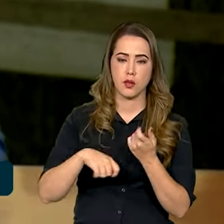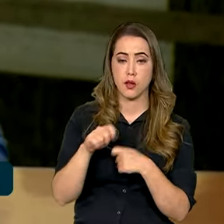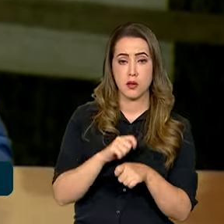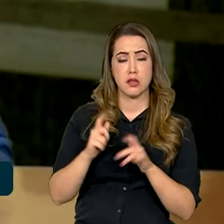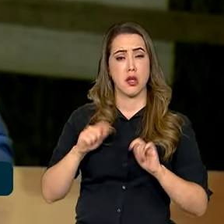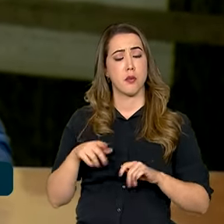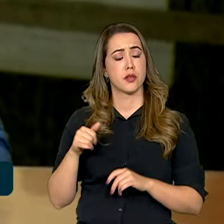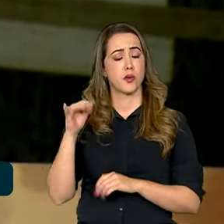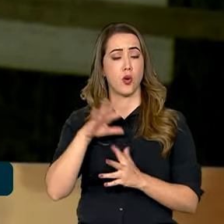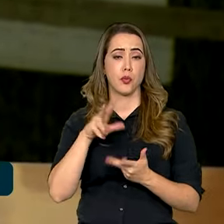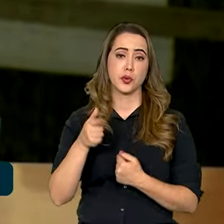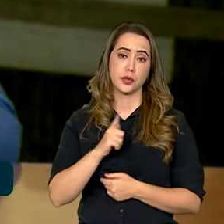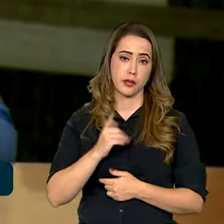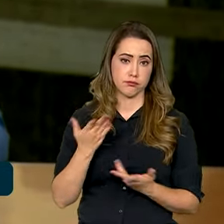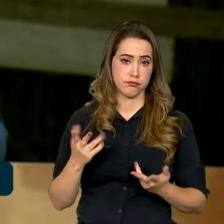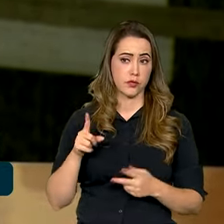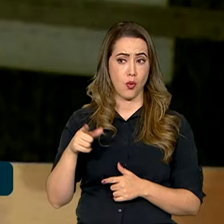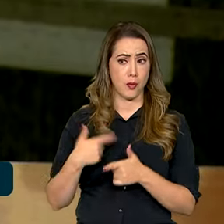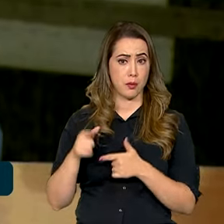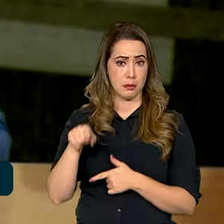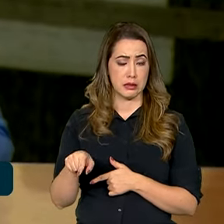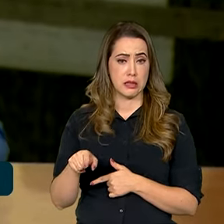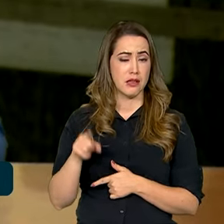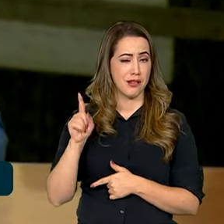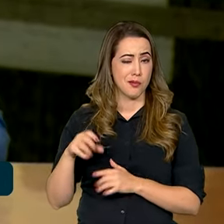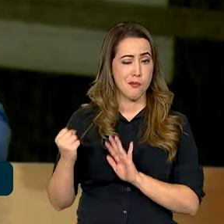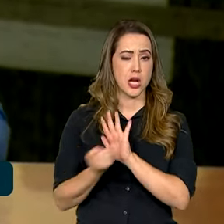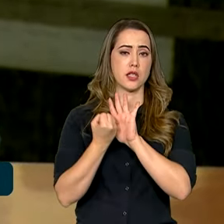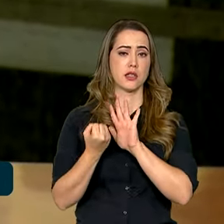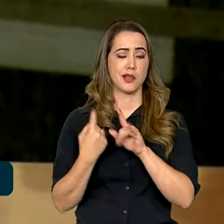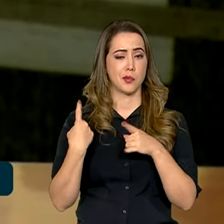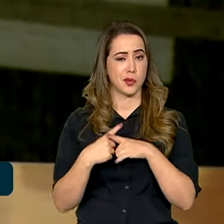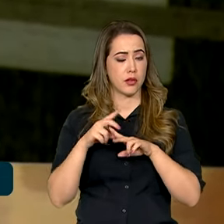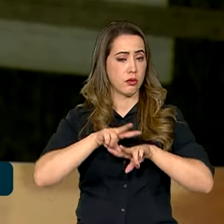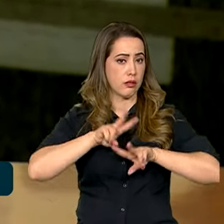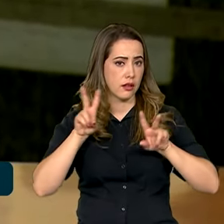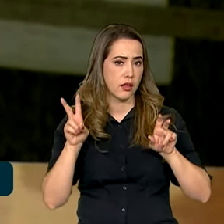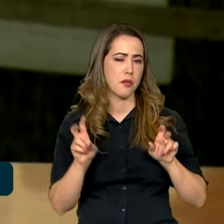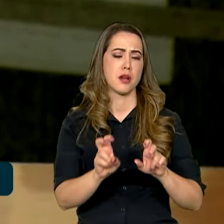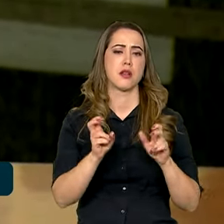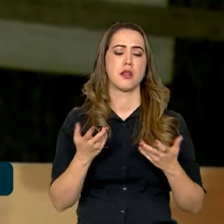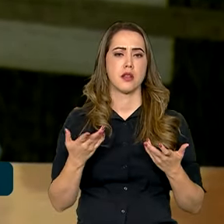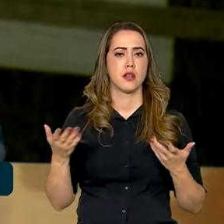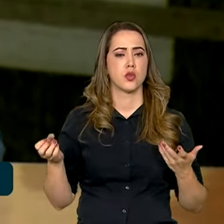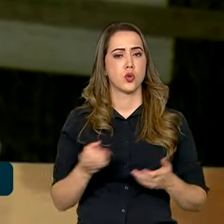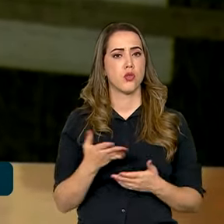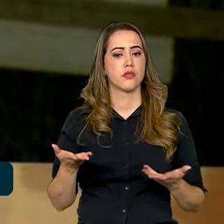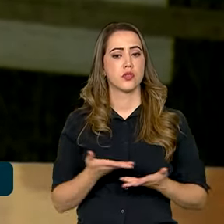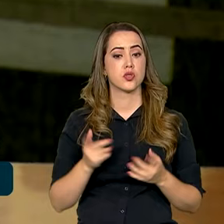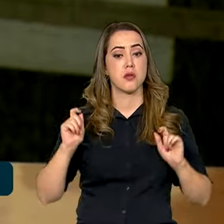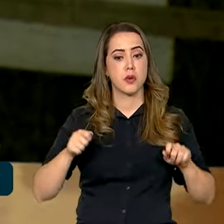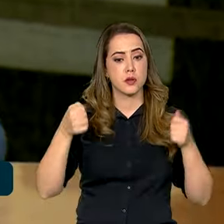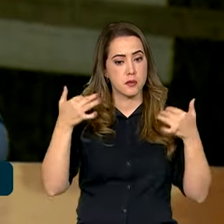pelas quais o mundo passa. O caso Damião Ximenes Lopes é emblemático ao tratar de um tema atualíssimo e que, ouço